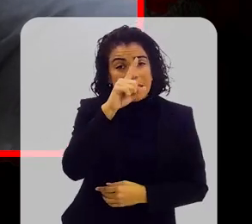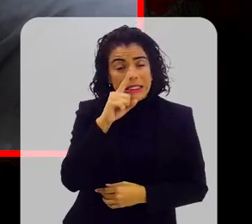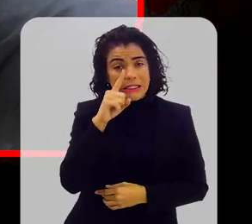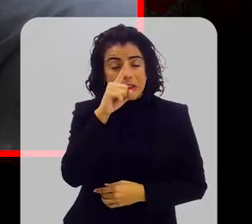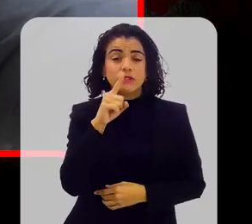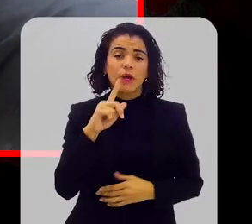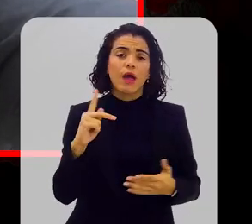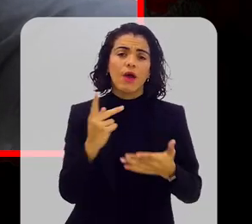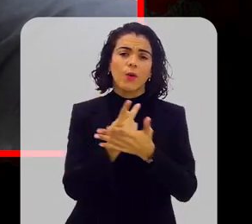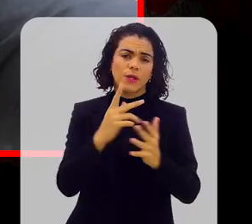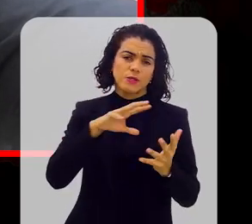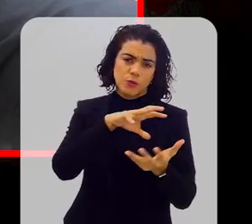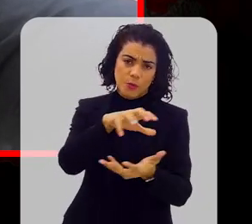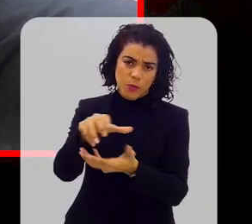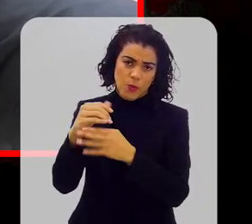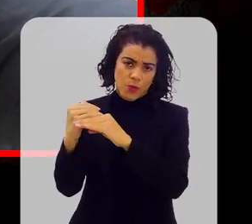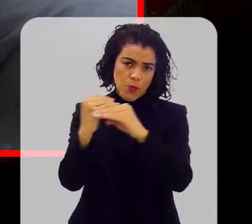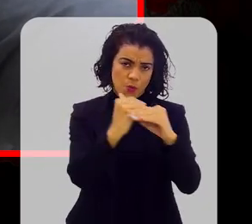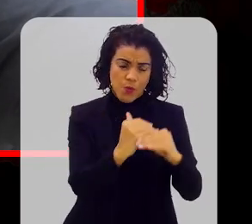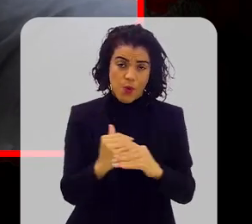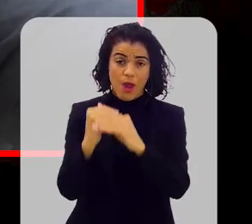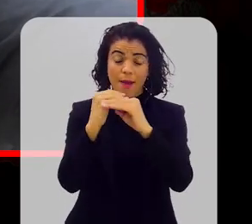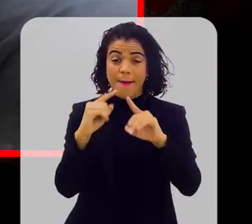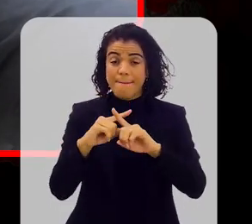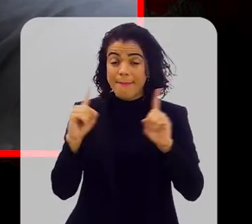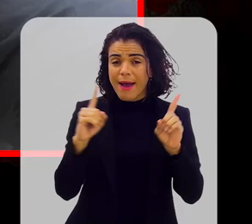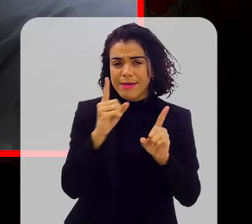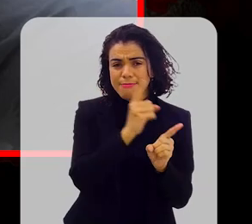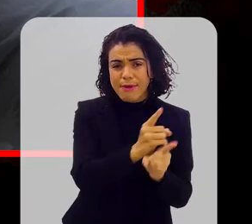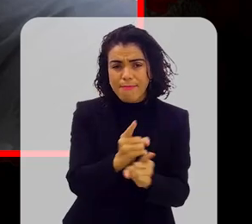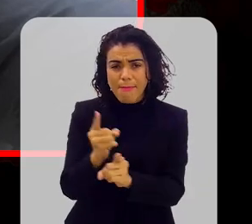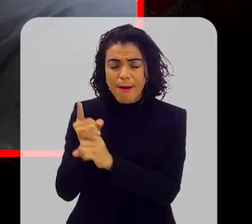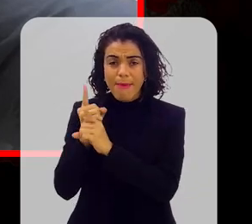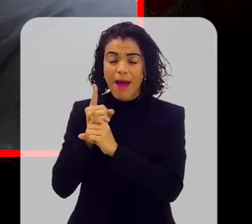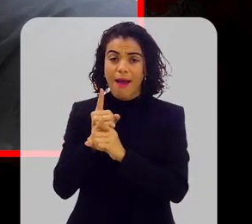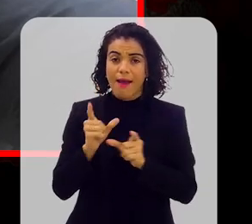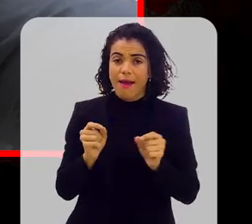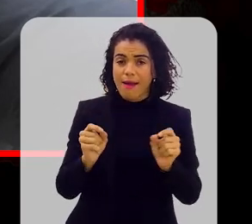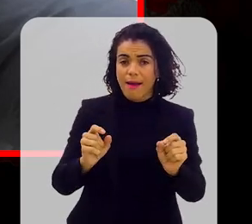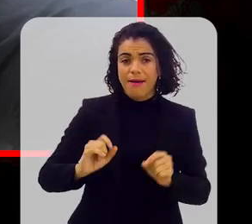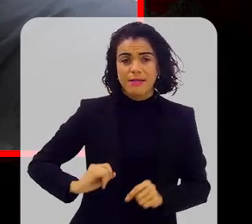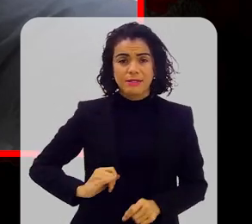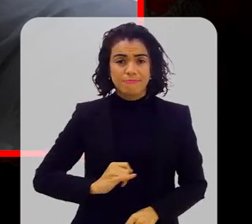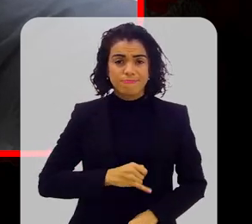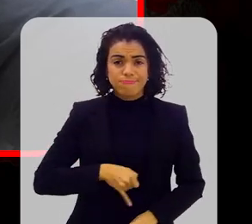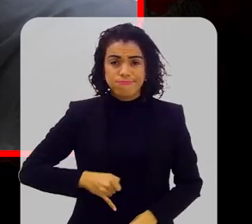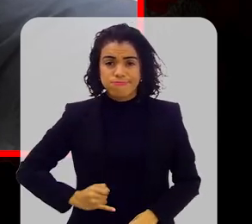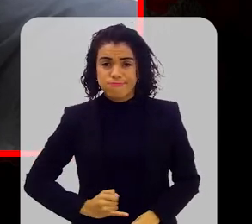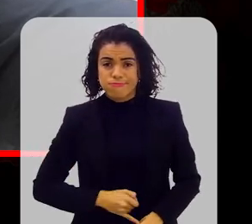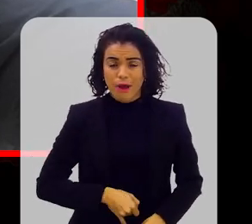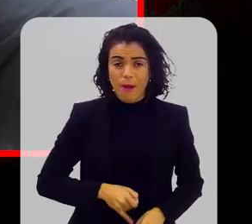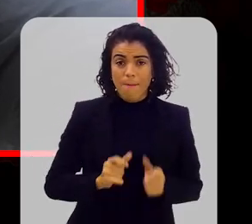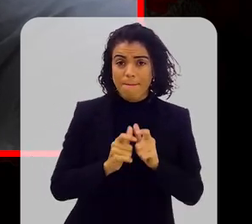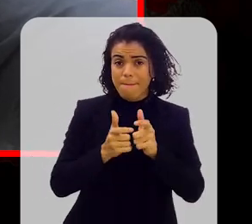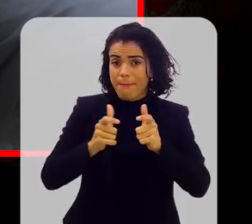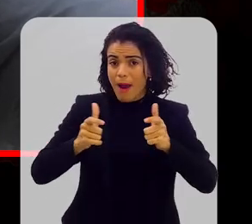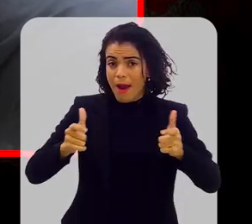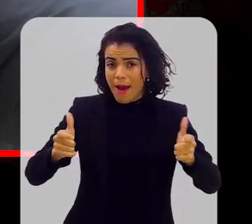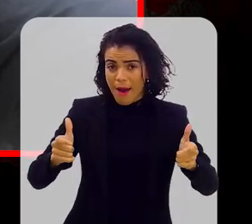acontece no mundo como um todo. Mas a frequência de câncer de intestino, do adenocarcinoma de intestino, realmente aumentou muito,